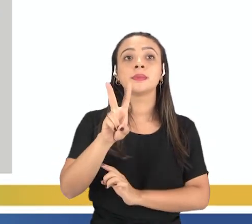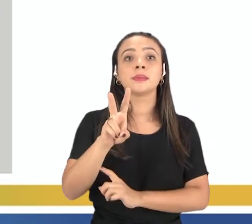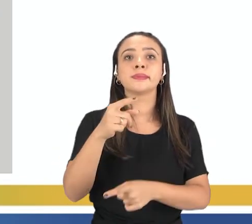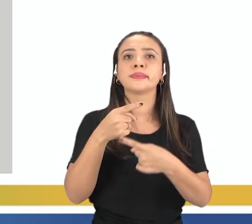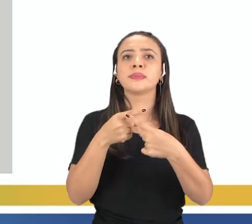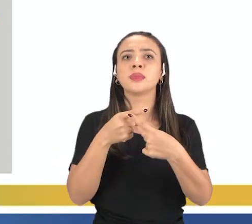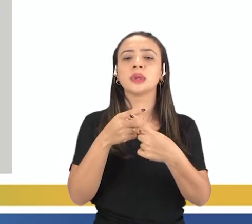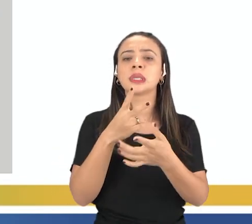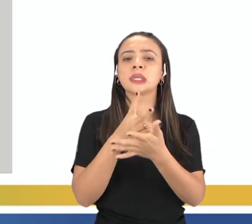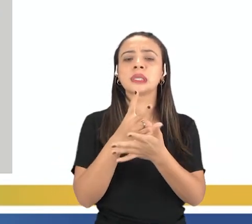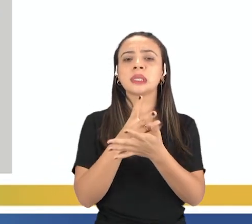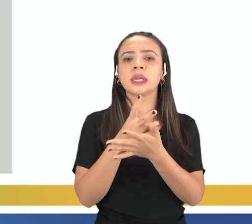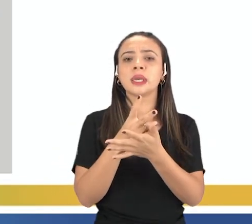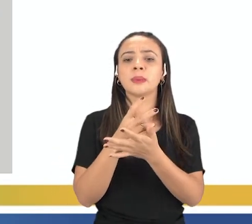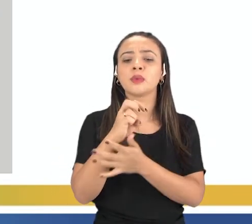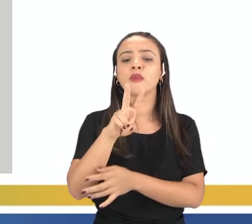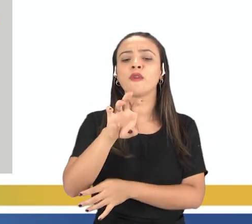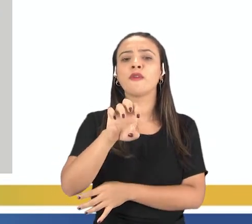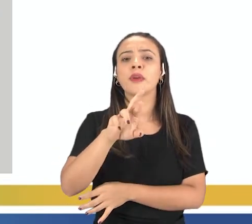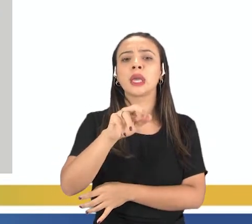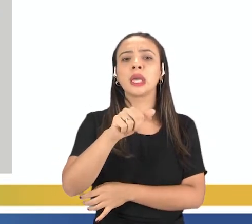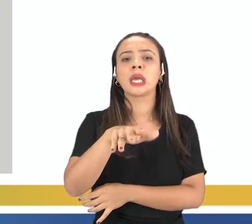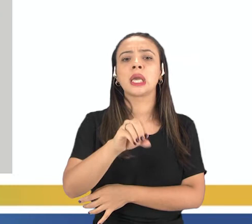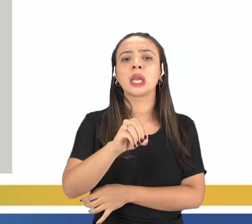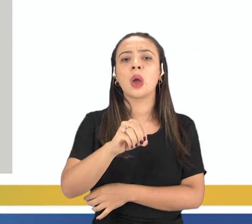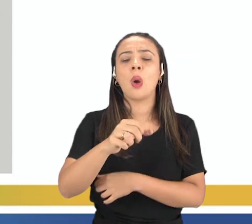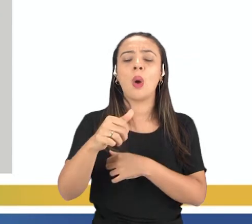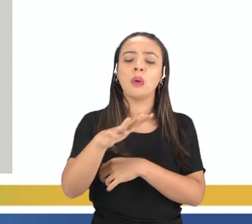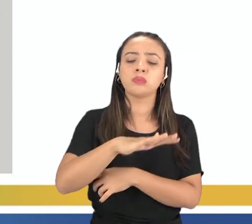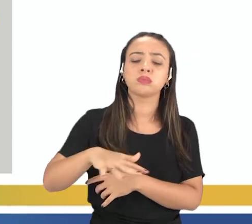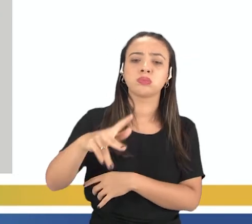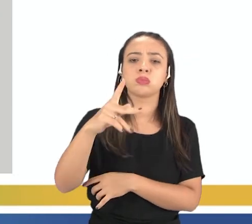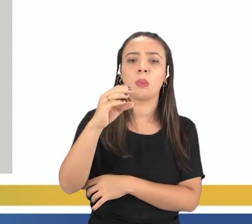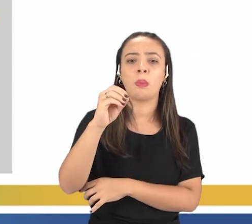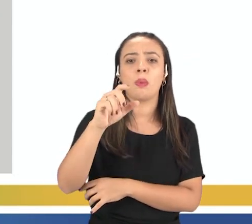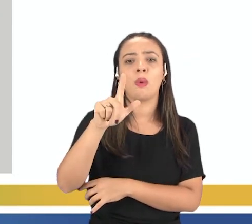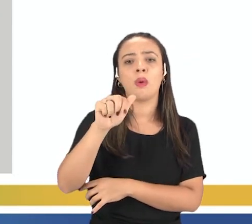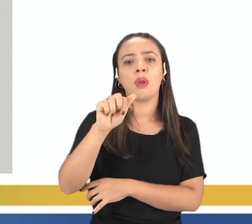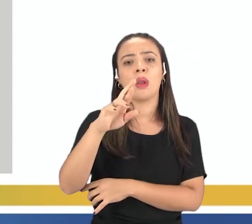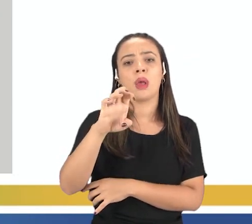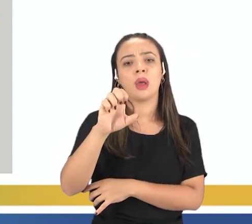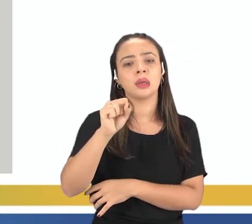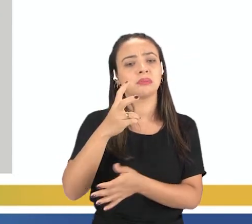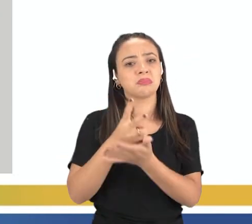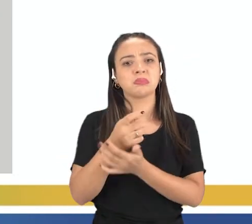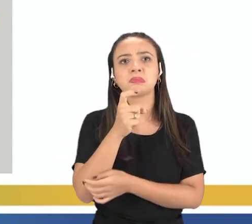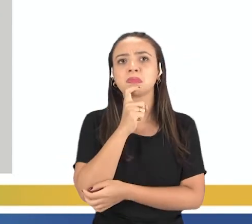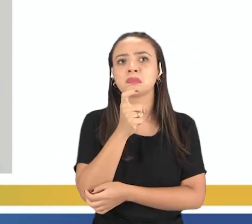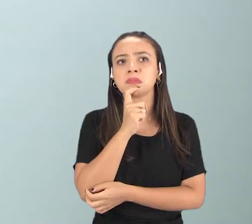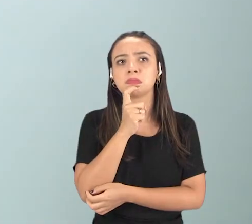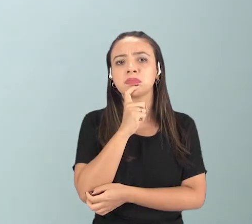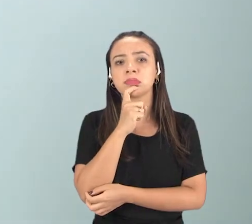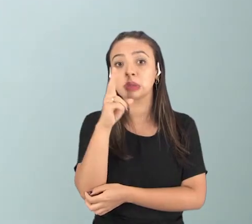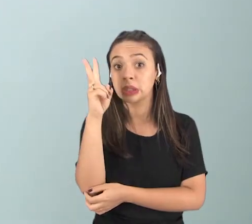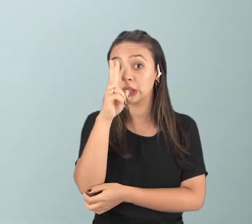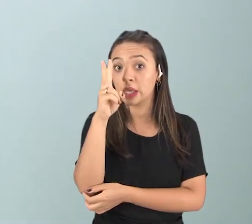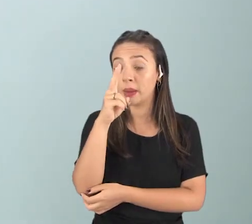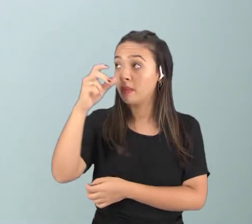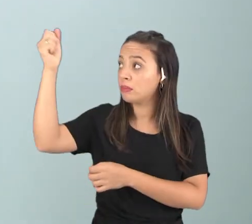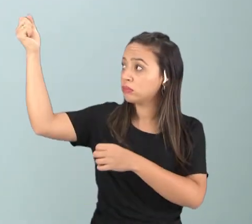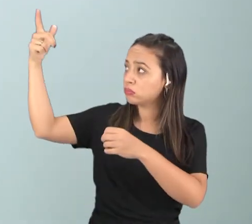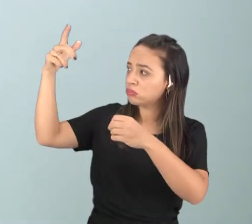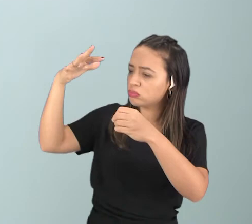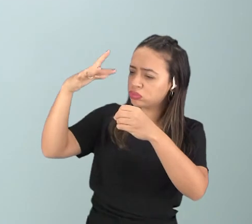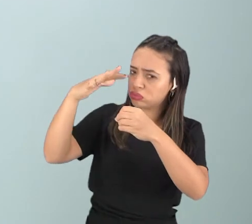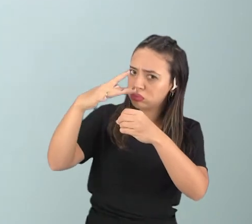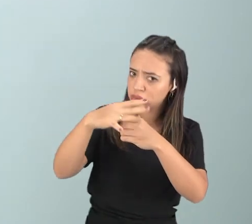Por que mesmo nos meses de verão as regiões polares têm baixas temperaturas? Lembra que eu falei para vocês que os raios solares